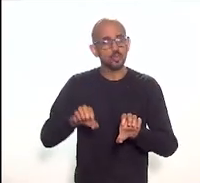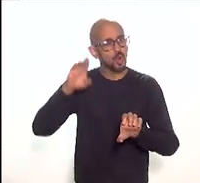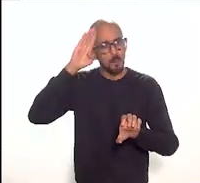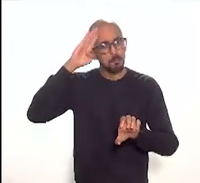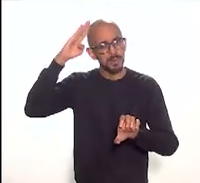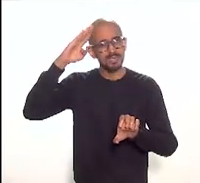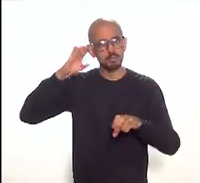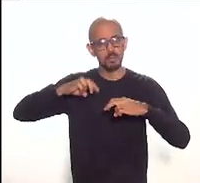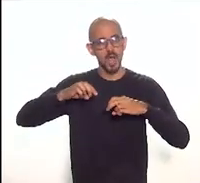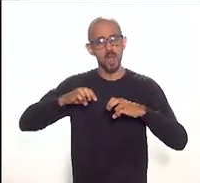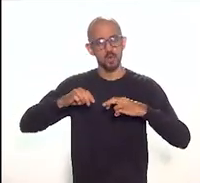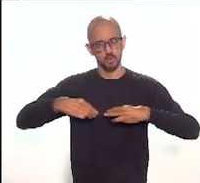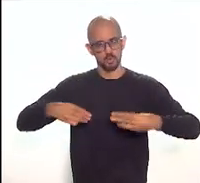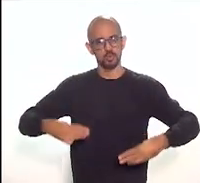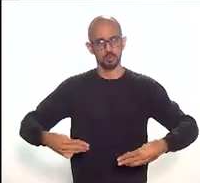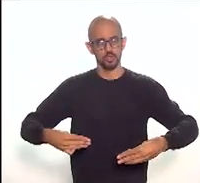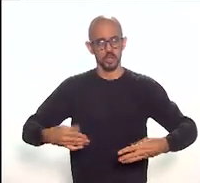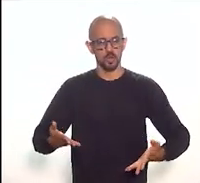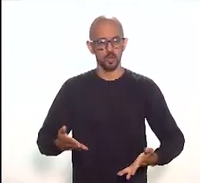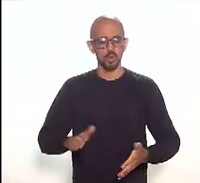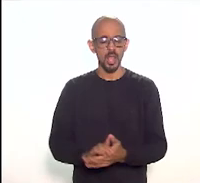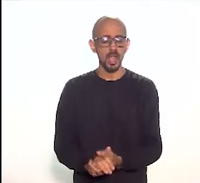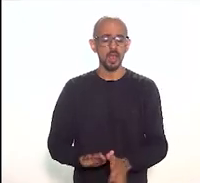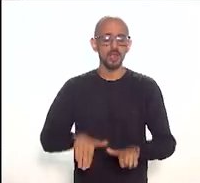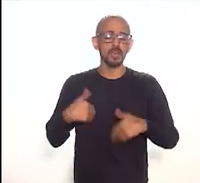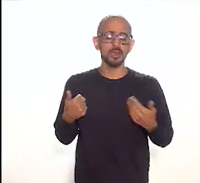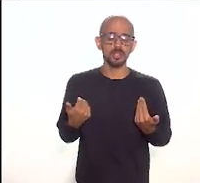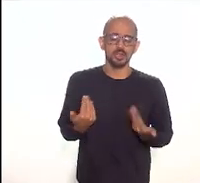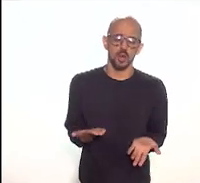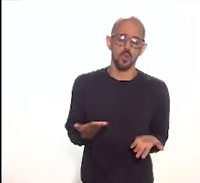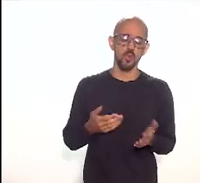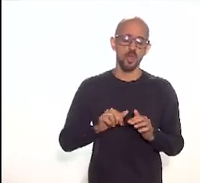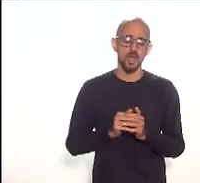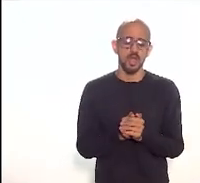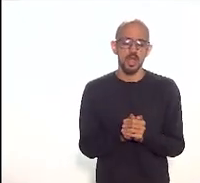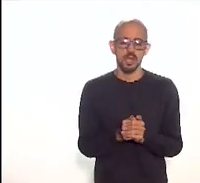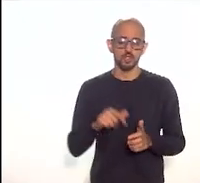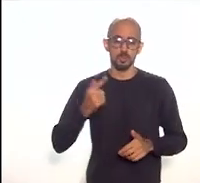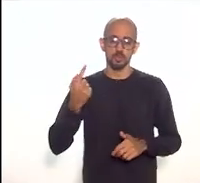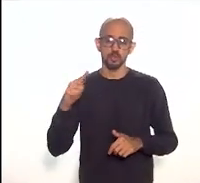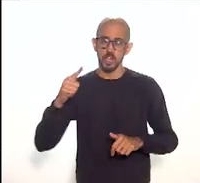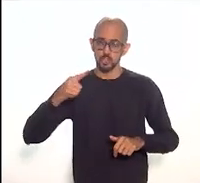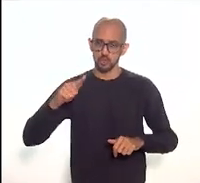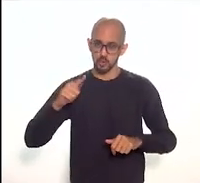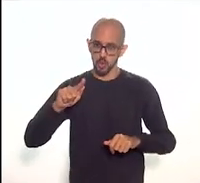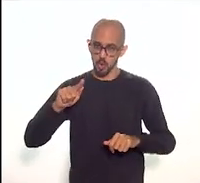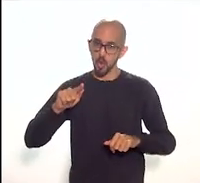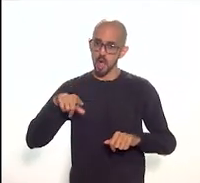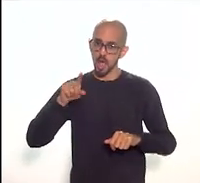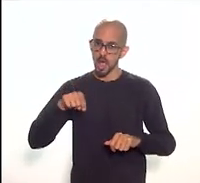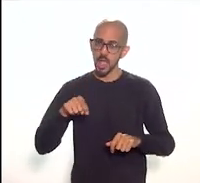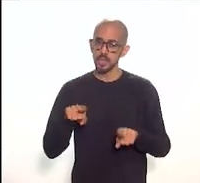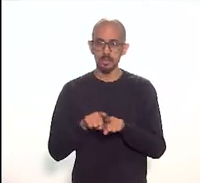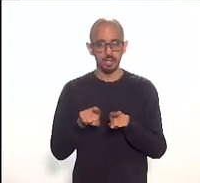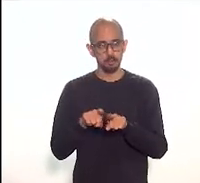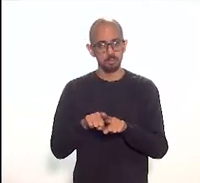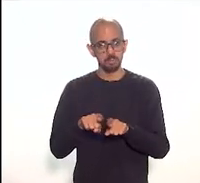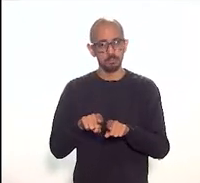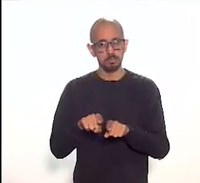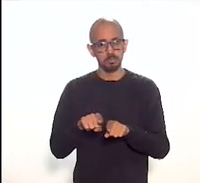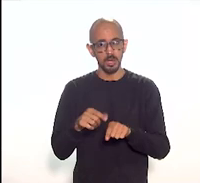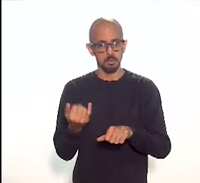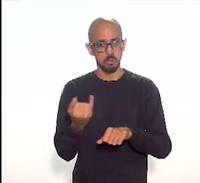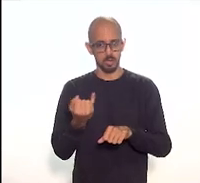relação ao comitê gestor embora muito grande ele é representativo das instituições que fazem parte do projeto mas no